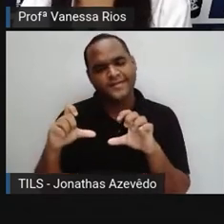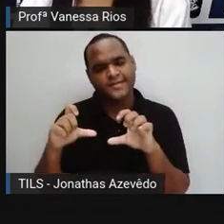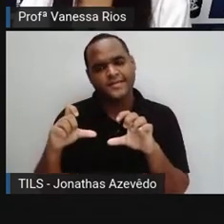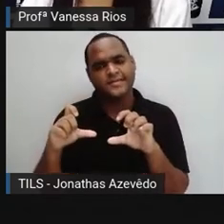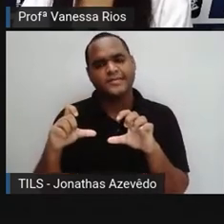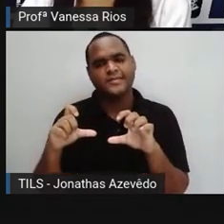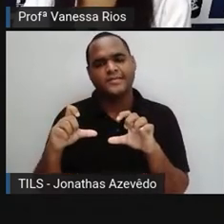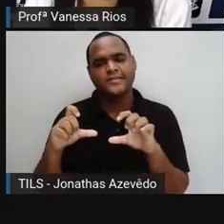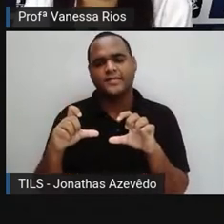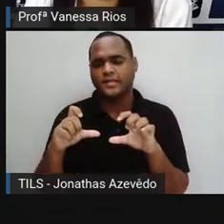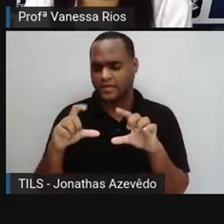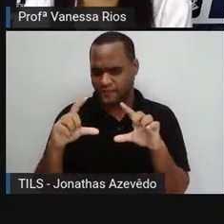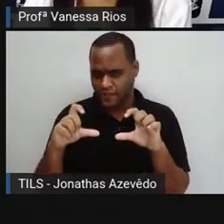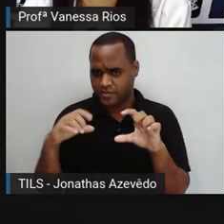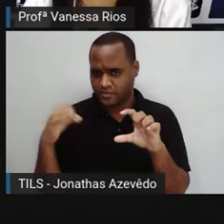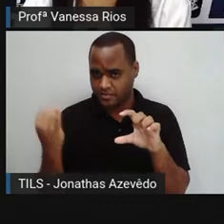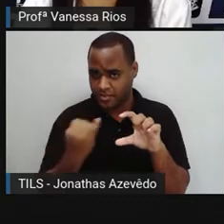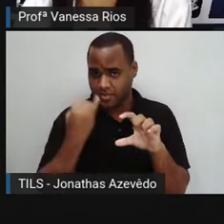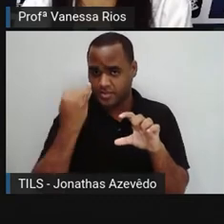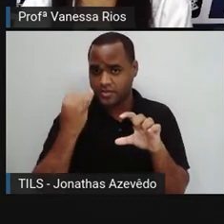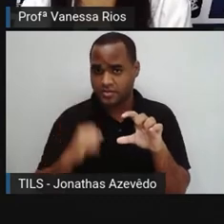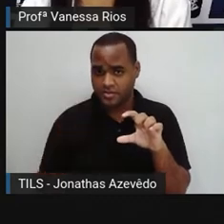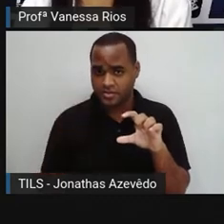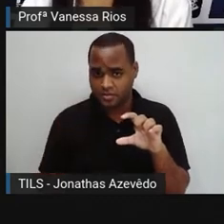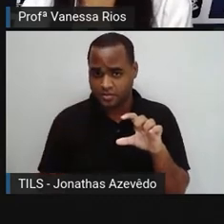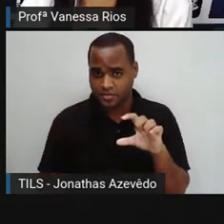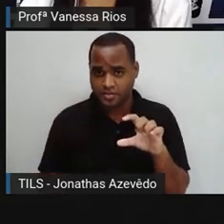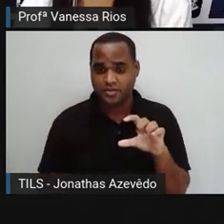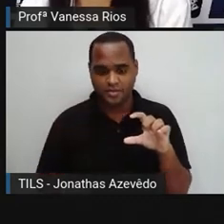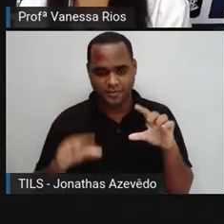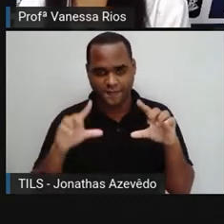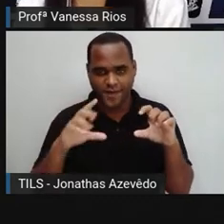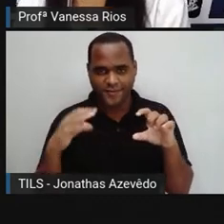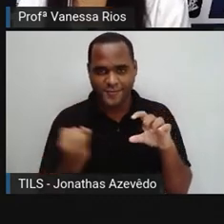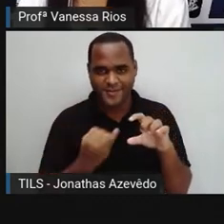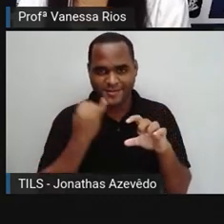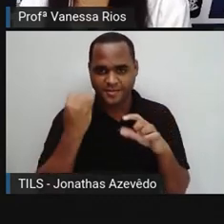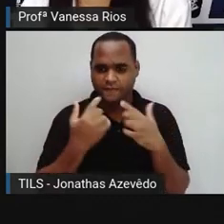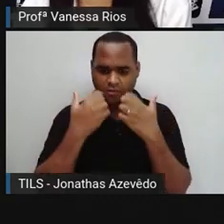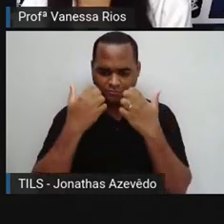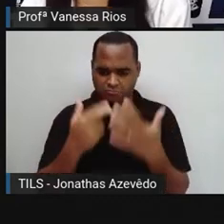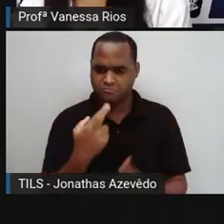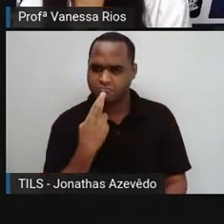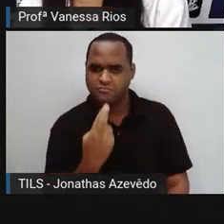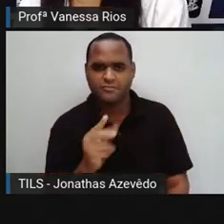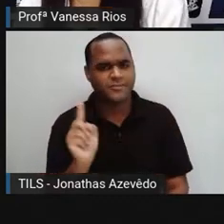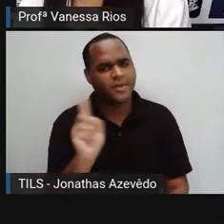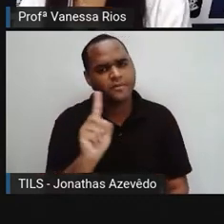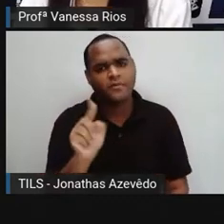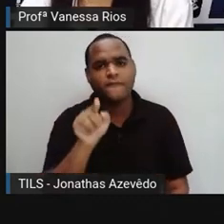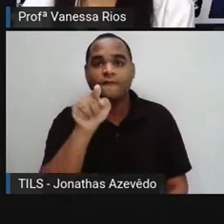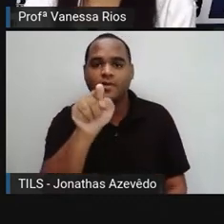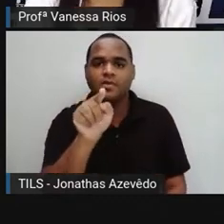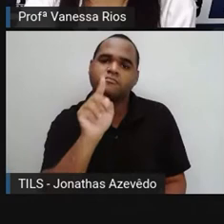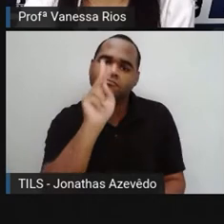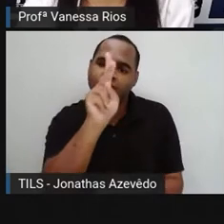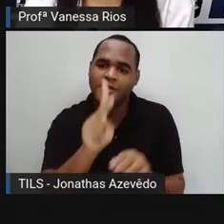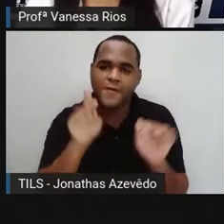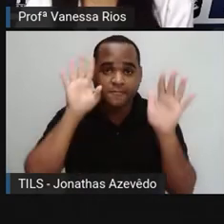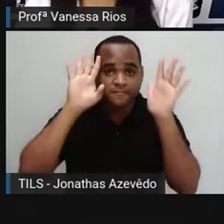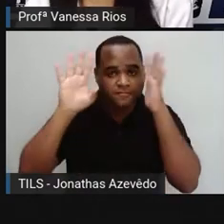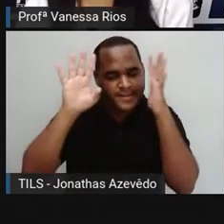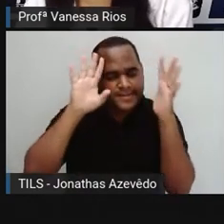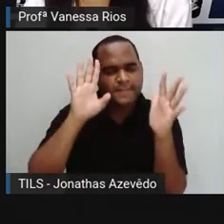elas são importantes? A PRO não vai emitir nenhuma resposta agora, só gostaria que vocês pensassem